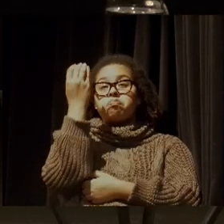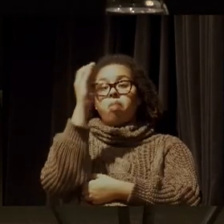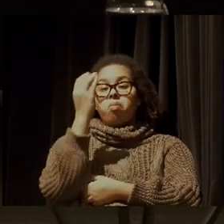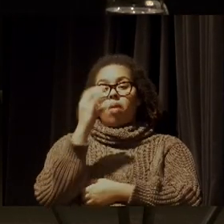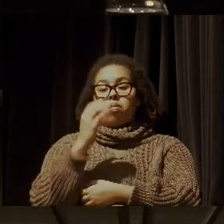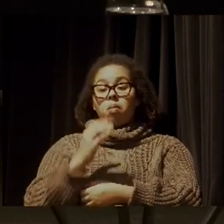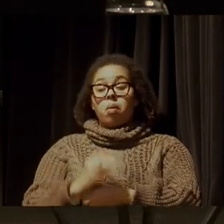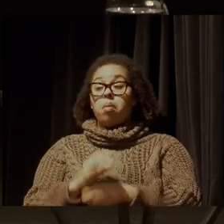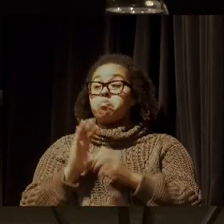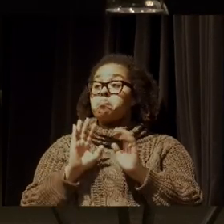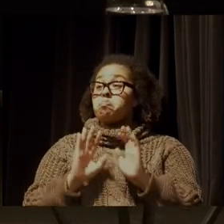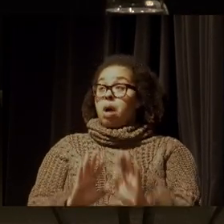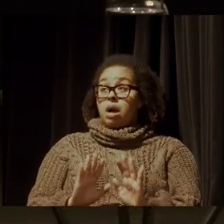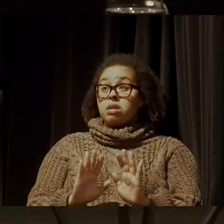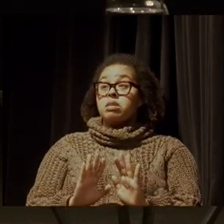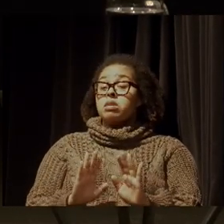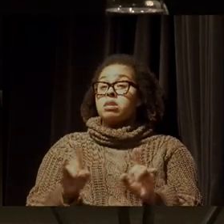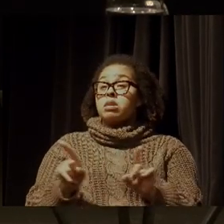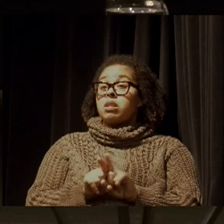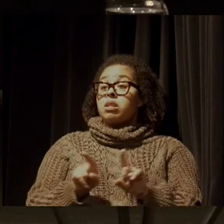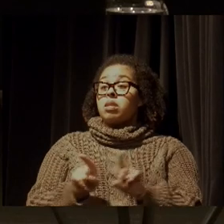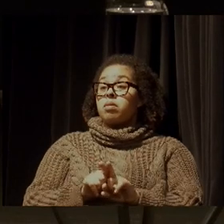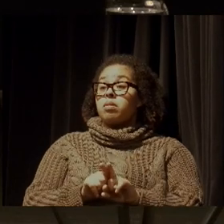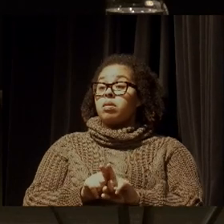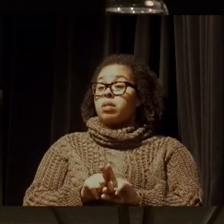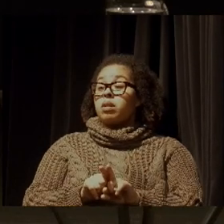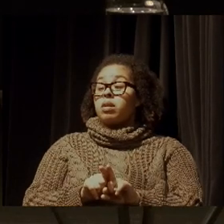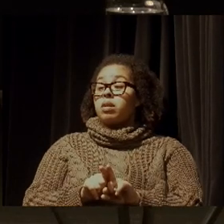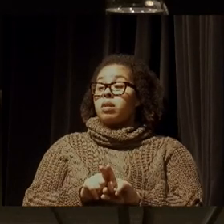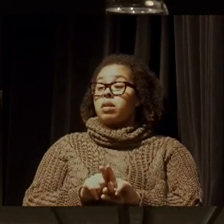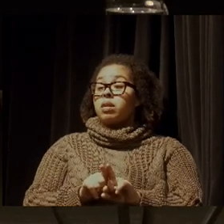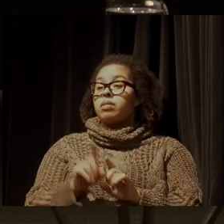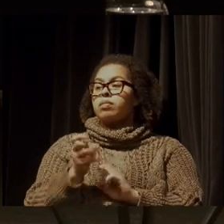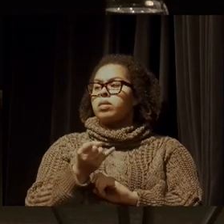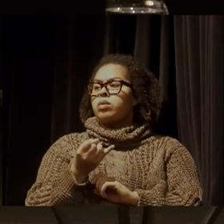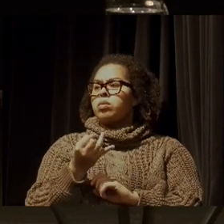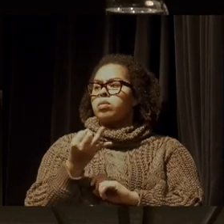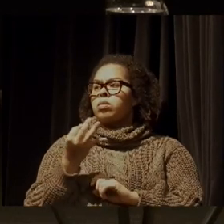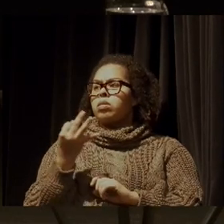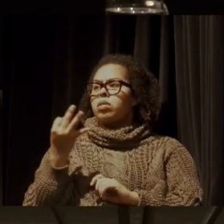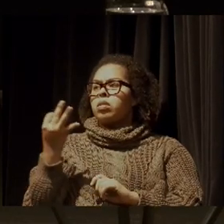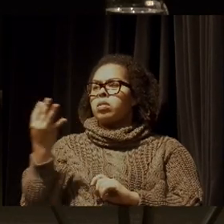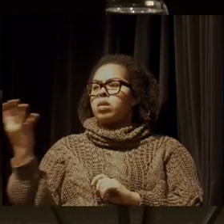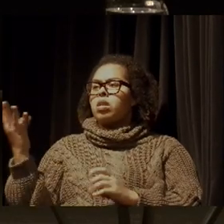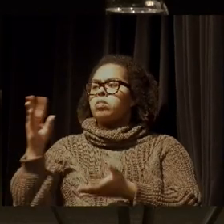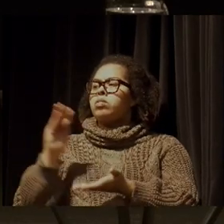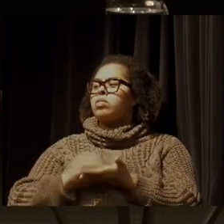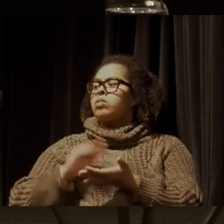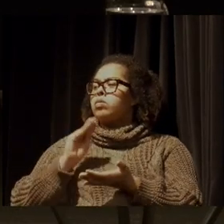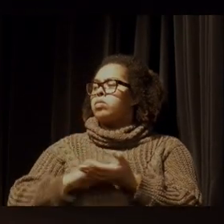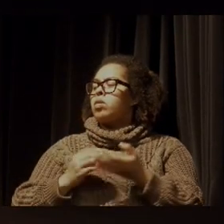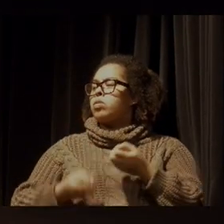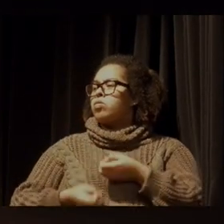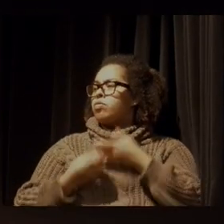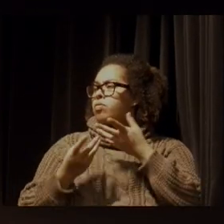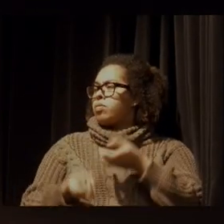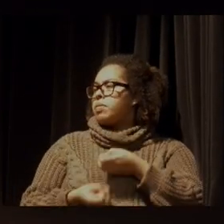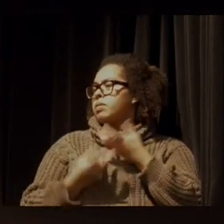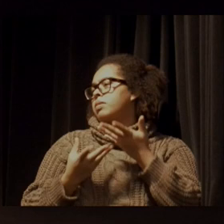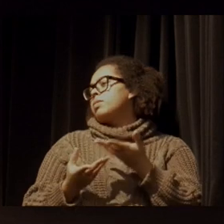quantidade gigantesca de desinformação circulando.